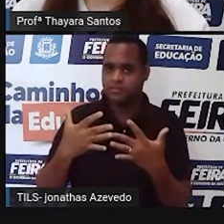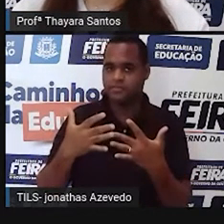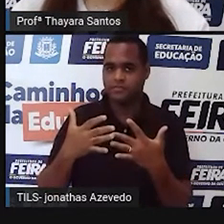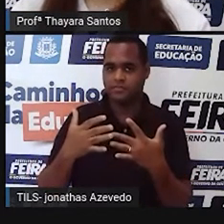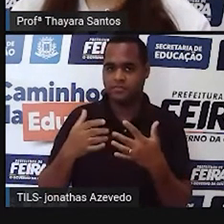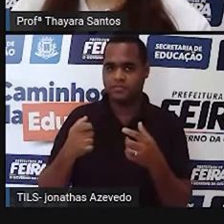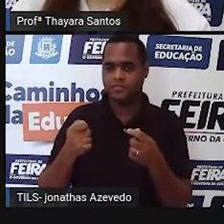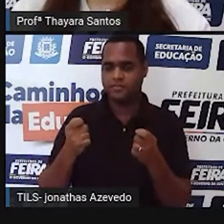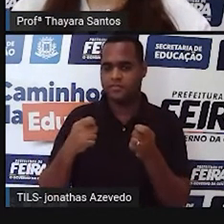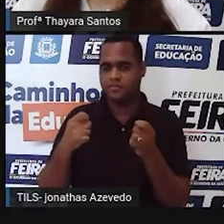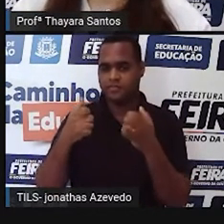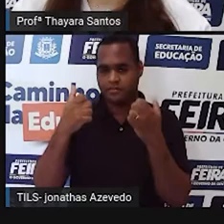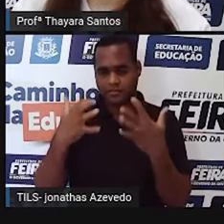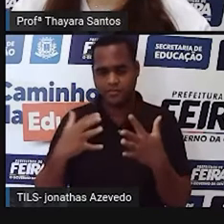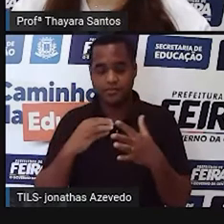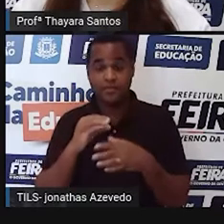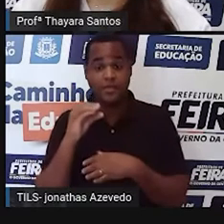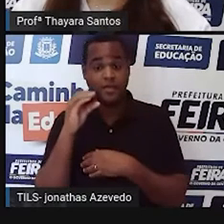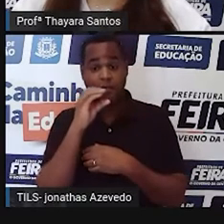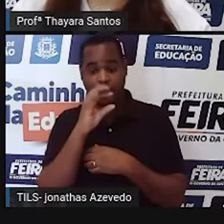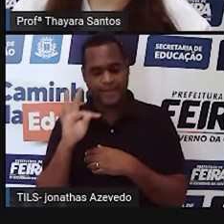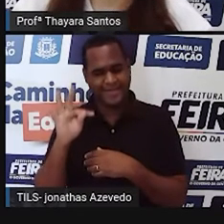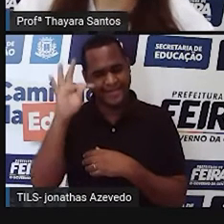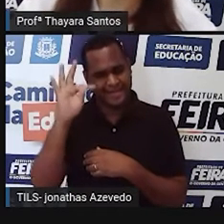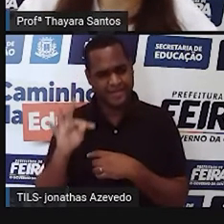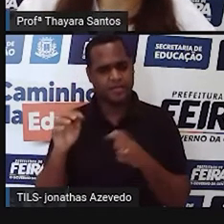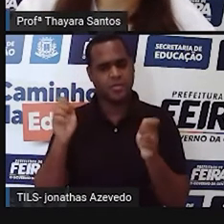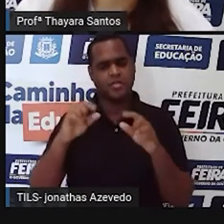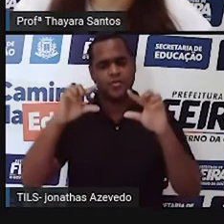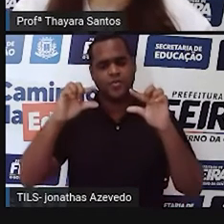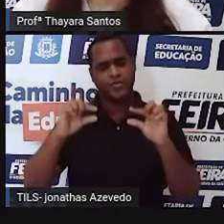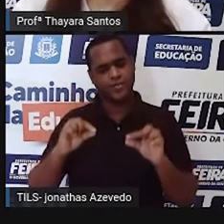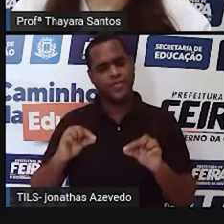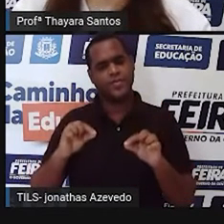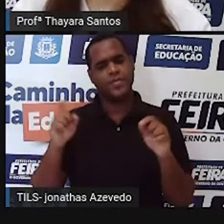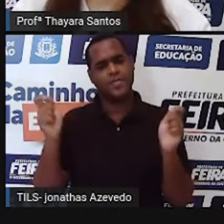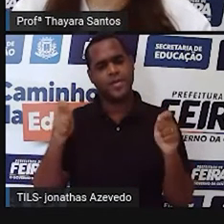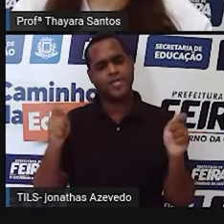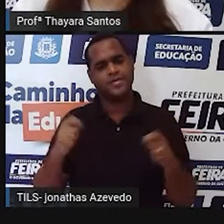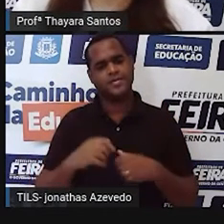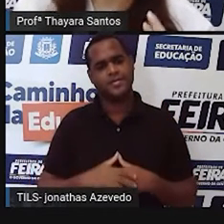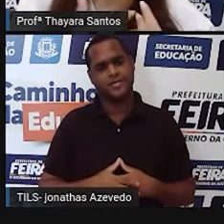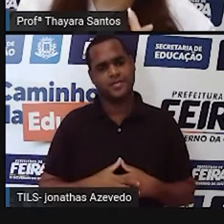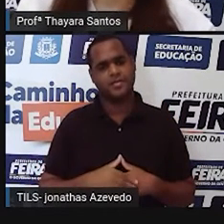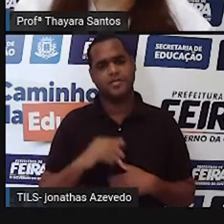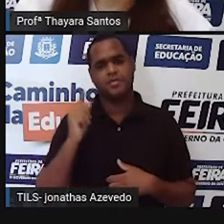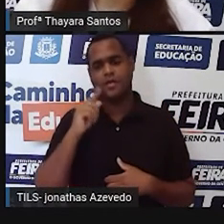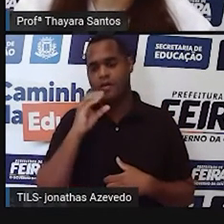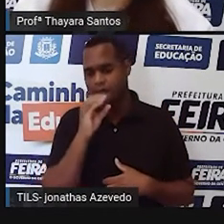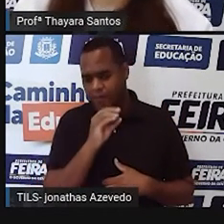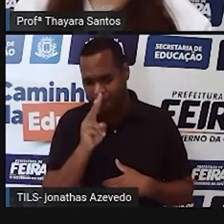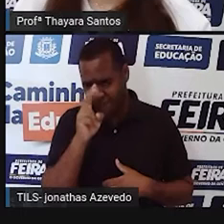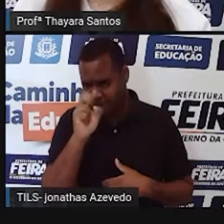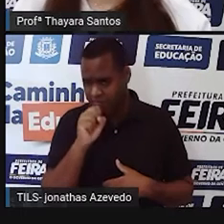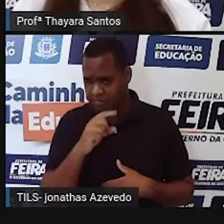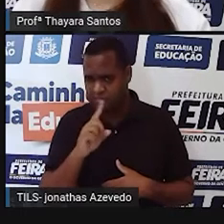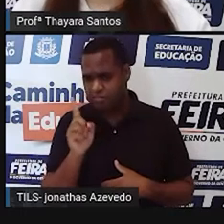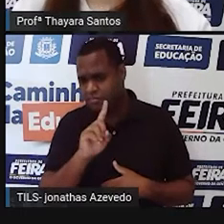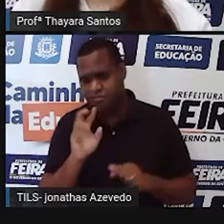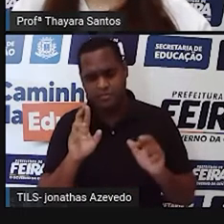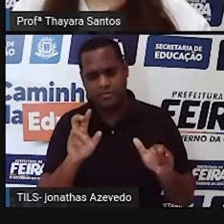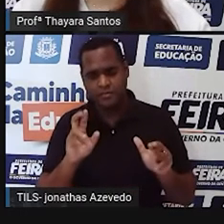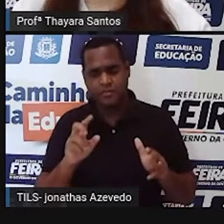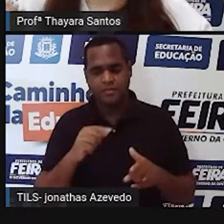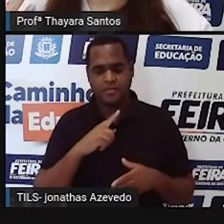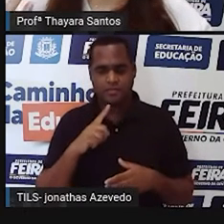para que essa temperatura, ela seja diminuída, para que seja um ambiente que seja menos quente para aquele espermatozoide.